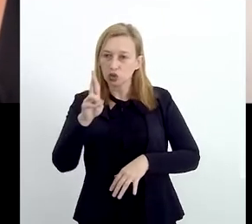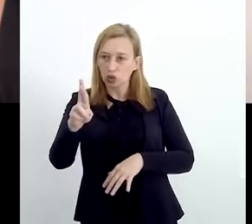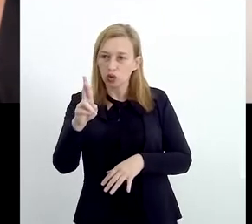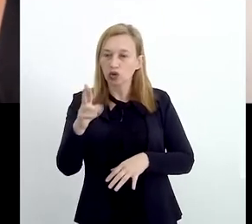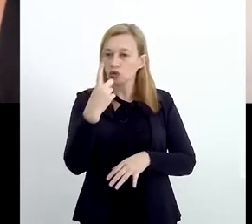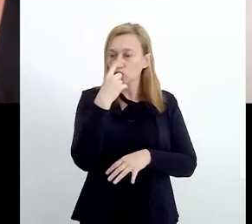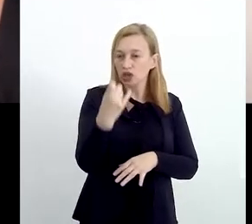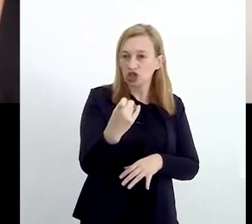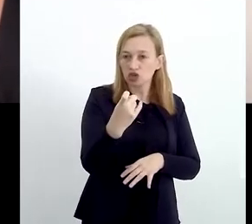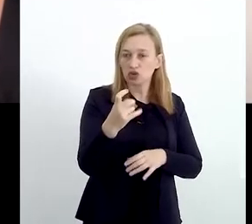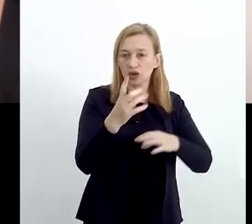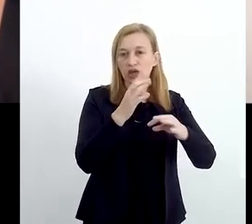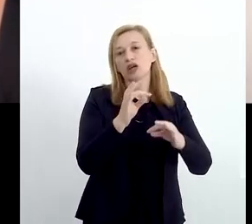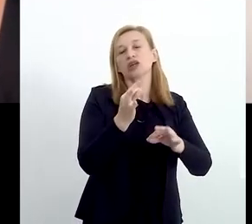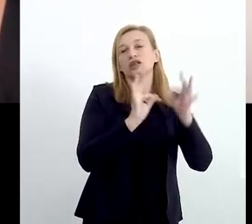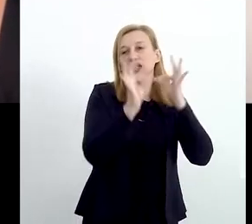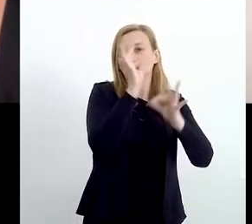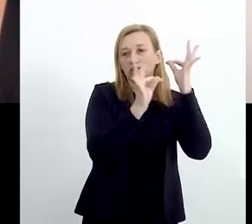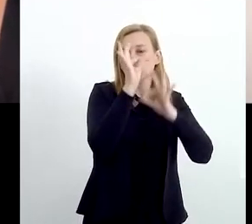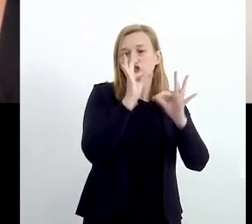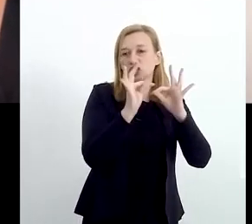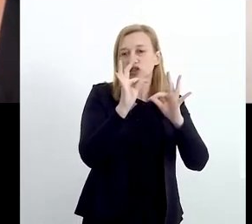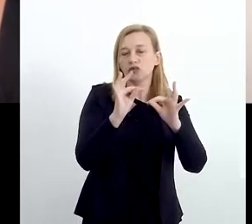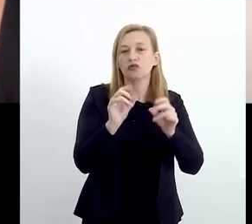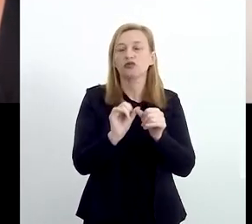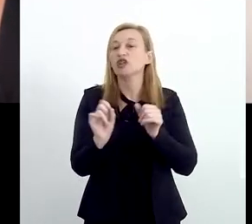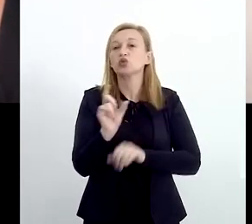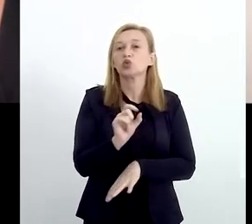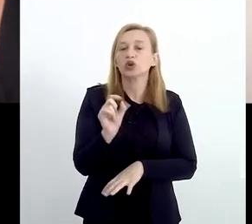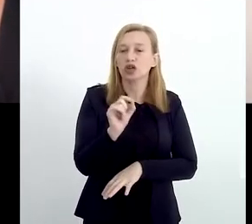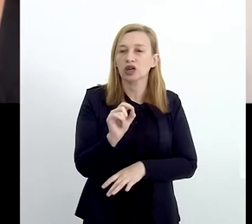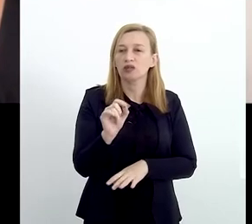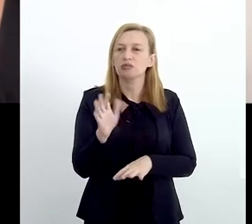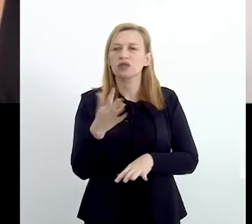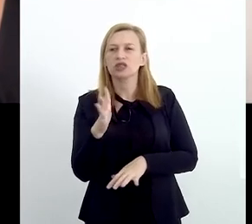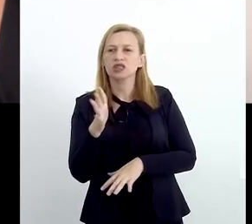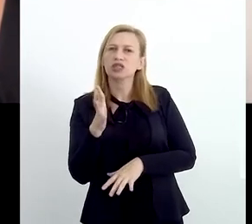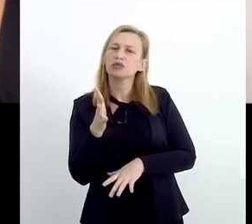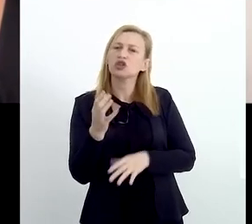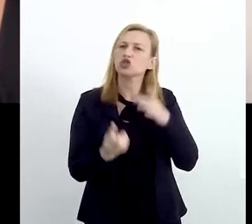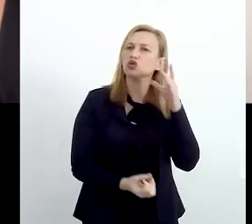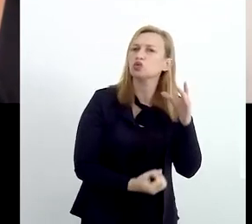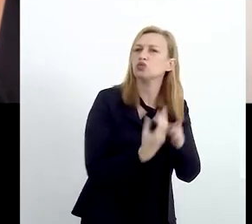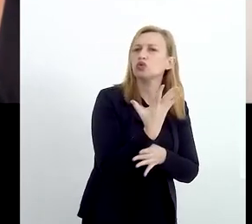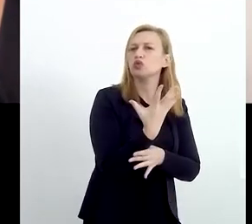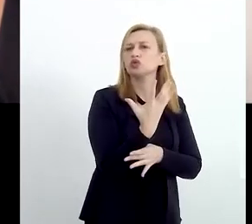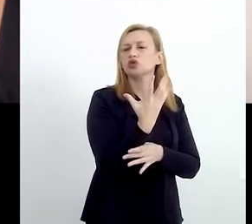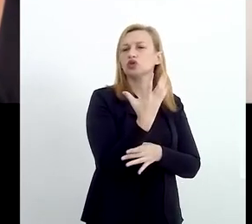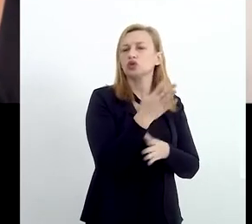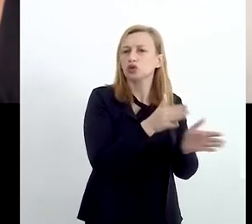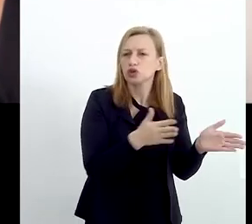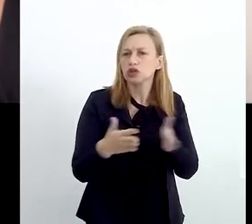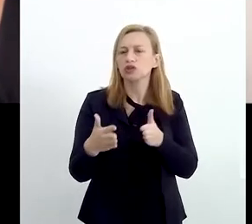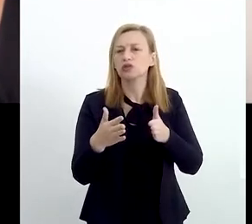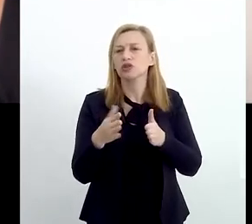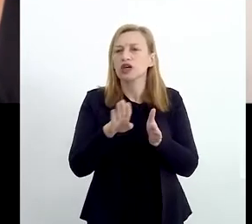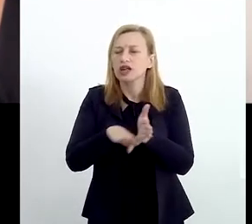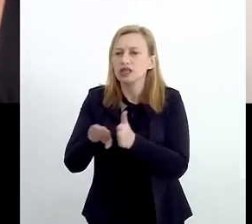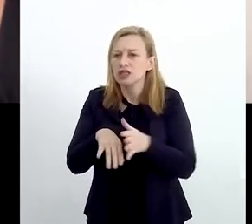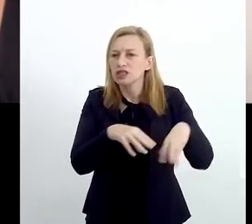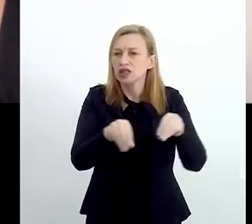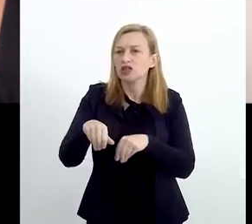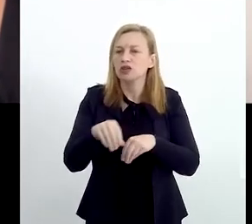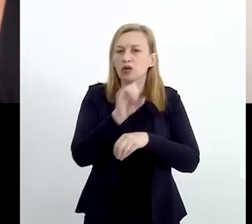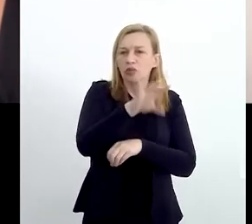E esse monitor do lixo eletrônico faz uma aferição de uma média de produção de resíduos